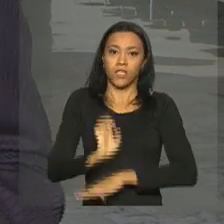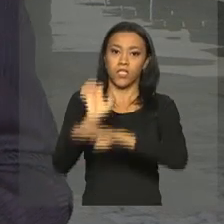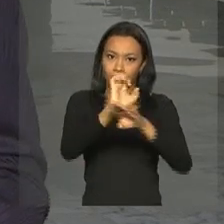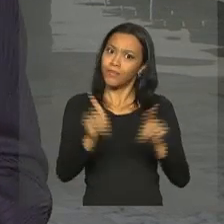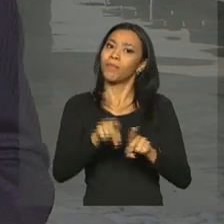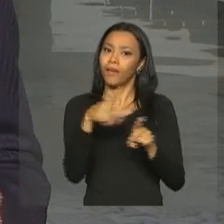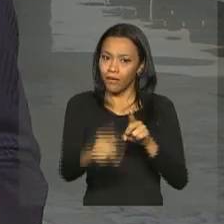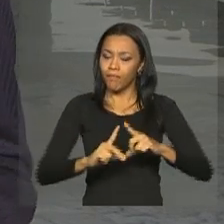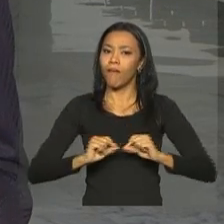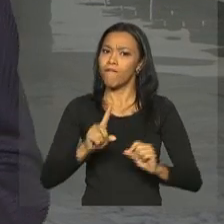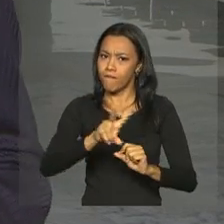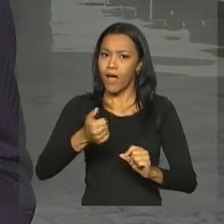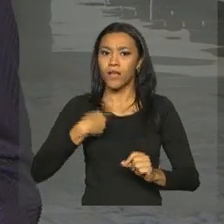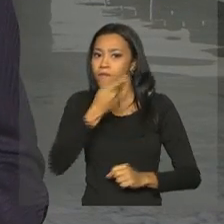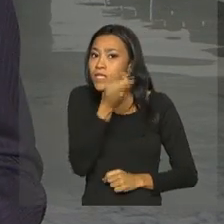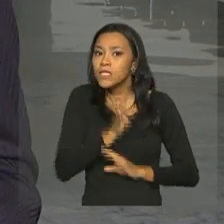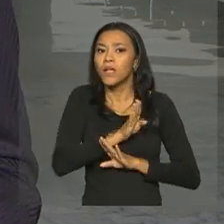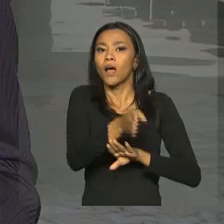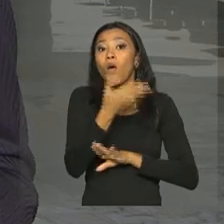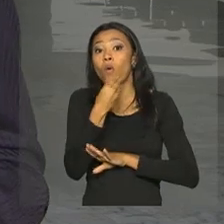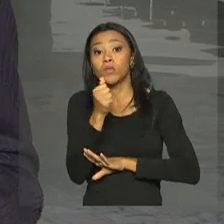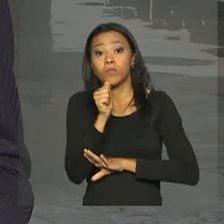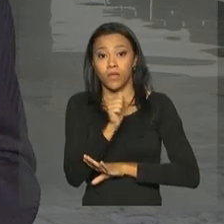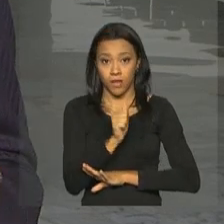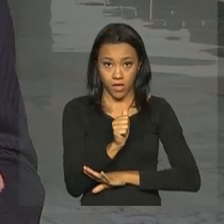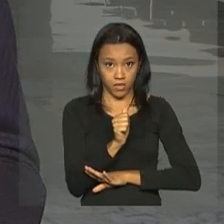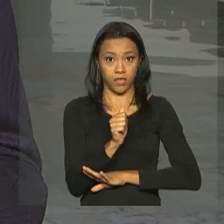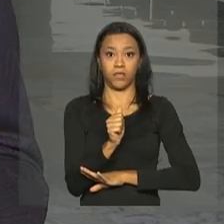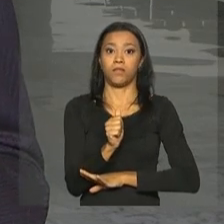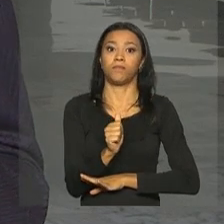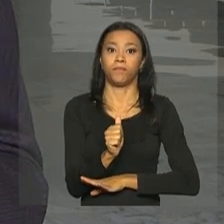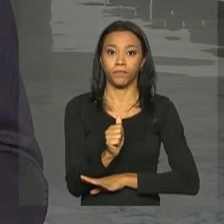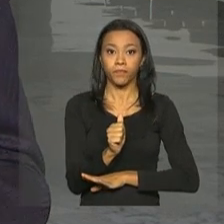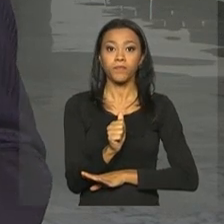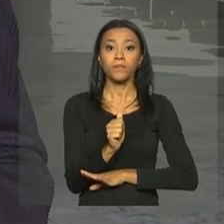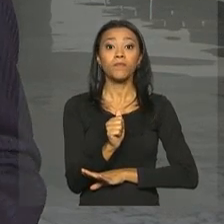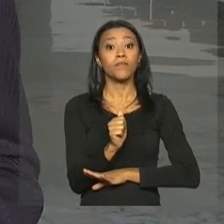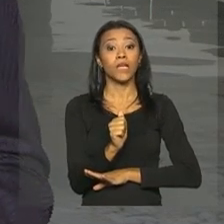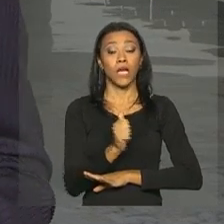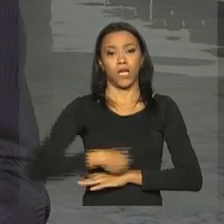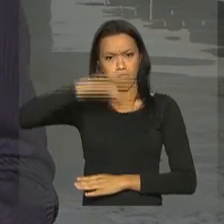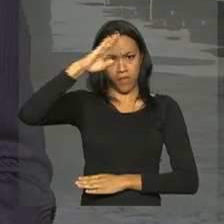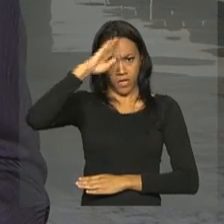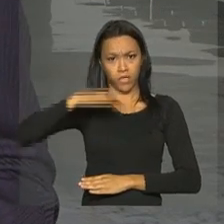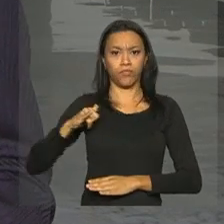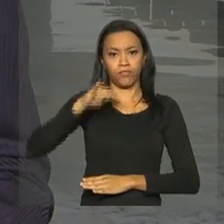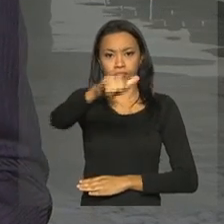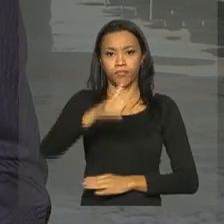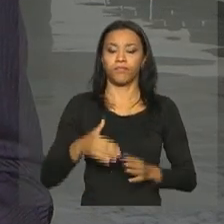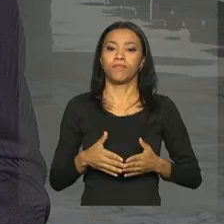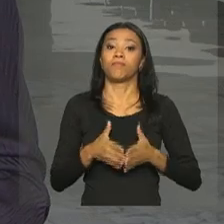Distrito Federal vão receber visitas de homens e mulheres da Marinha, Aeronáutica e